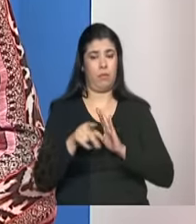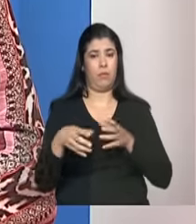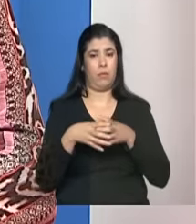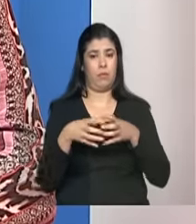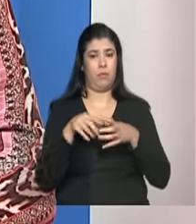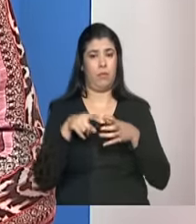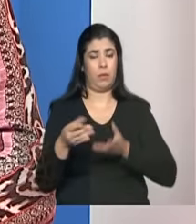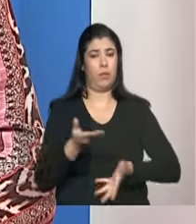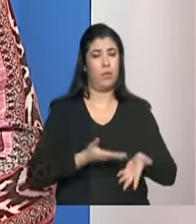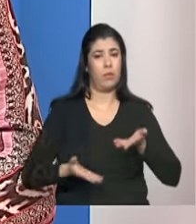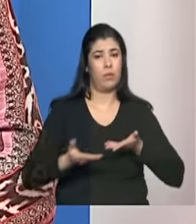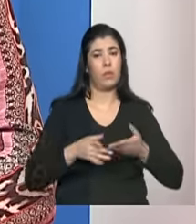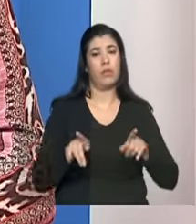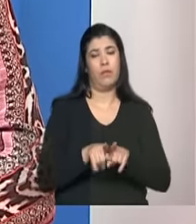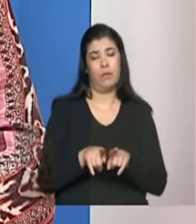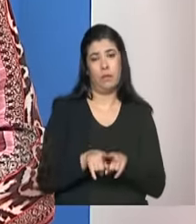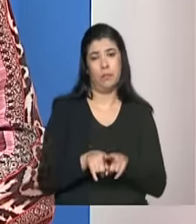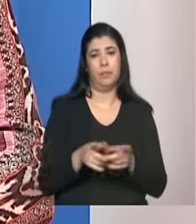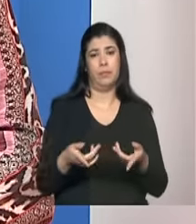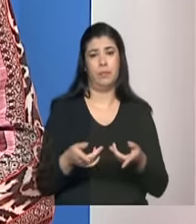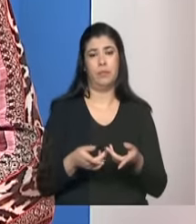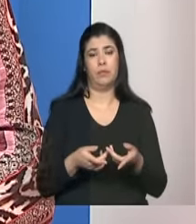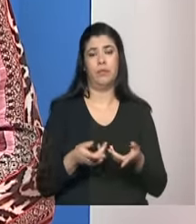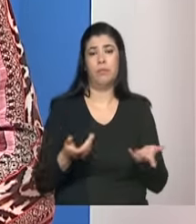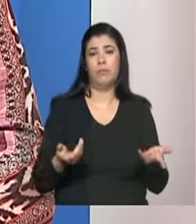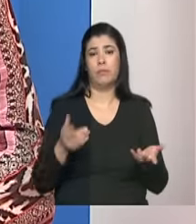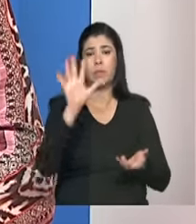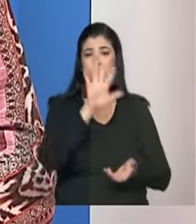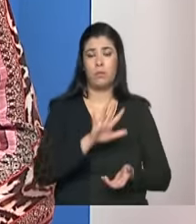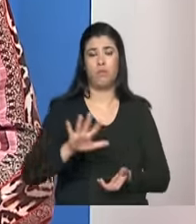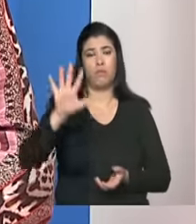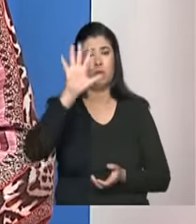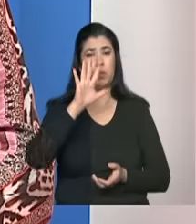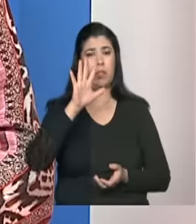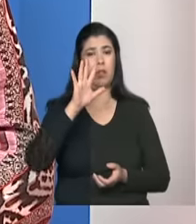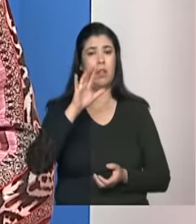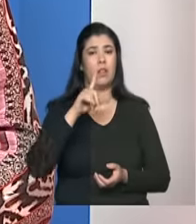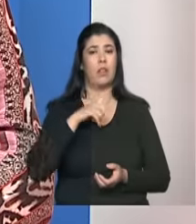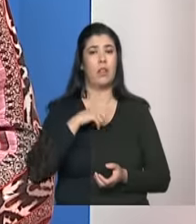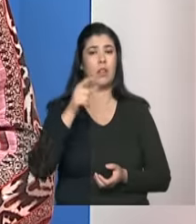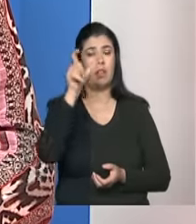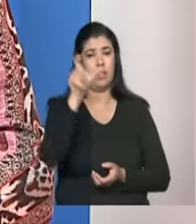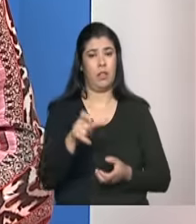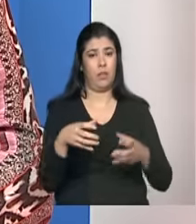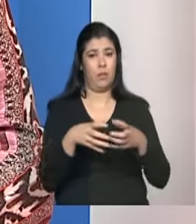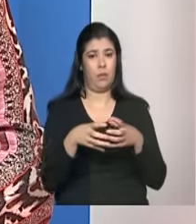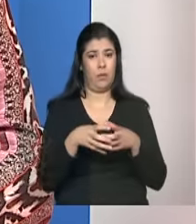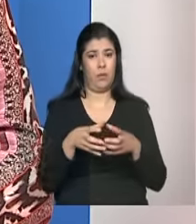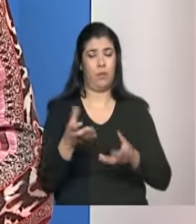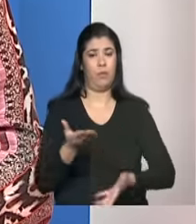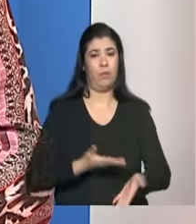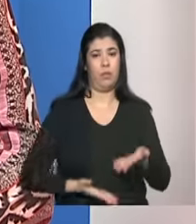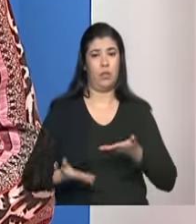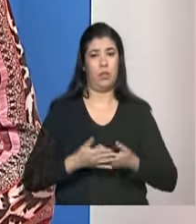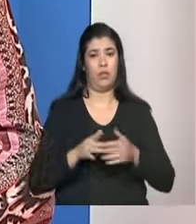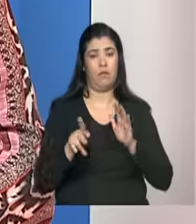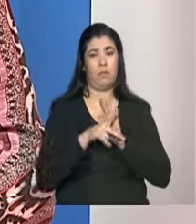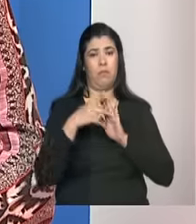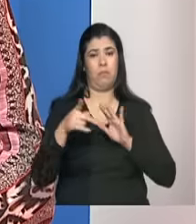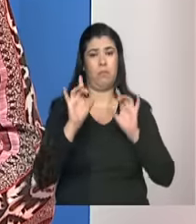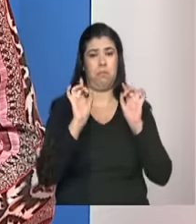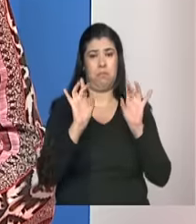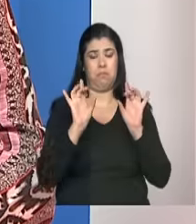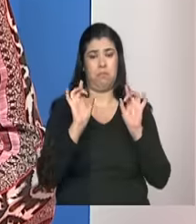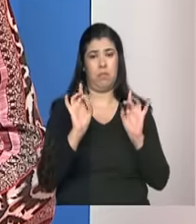de acolhimento de uma forma muito geral são os serviços especializados esses que eu citei agora no